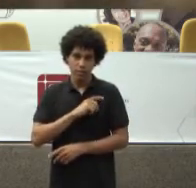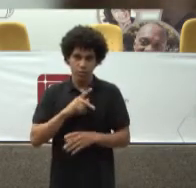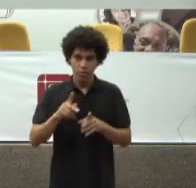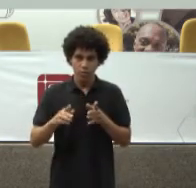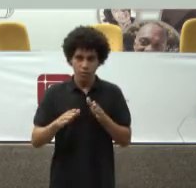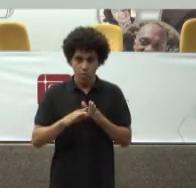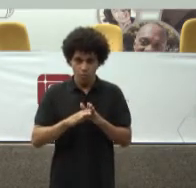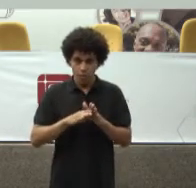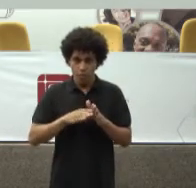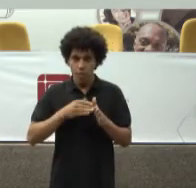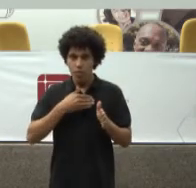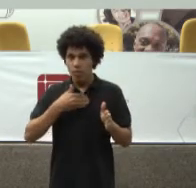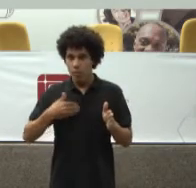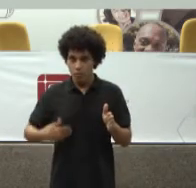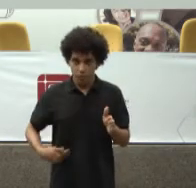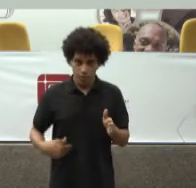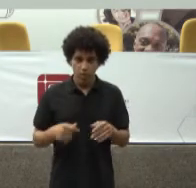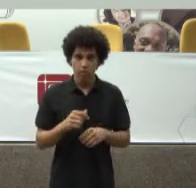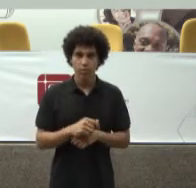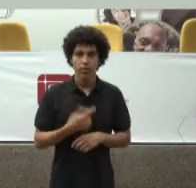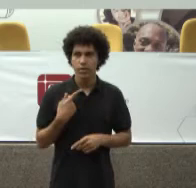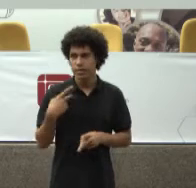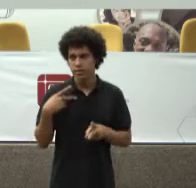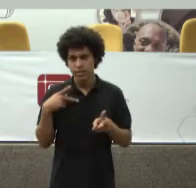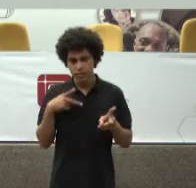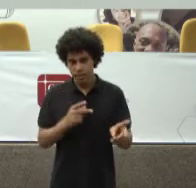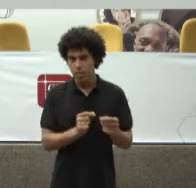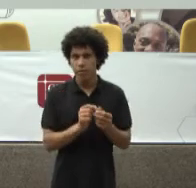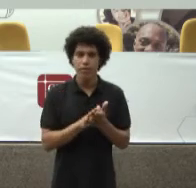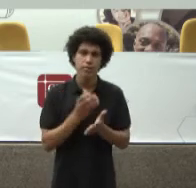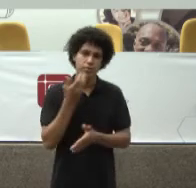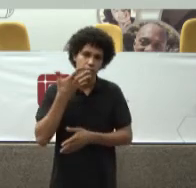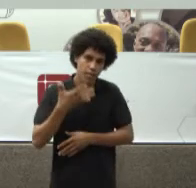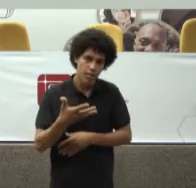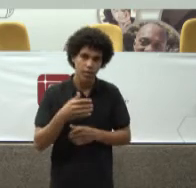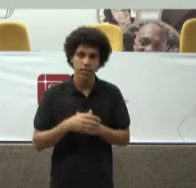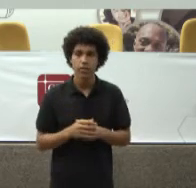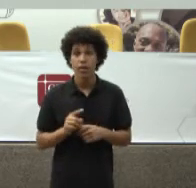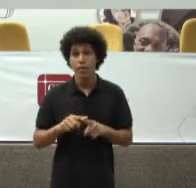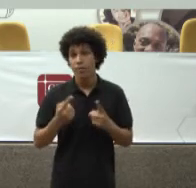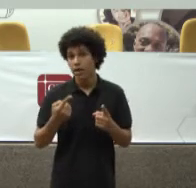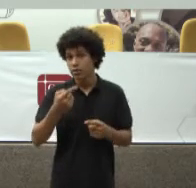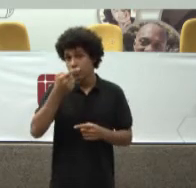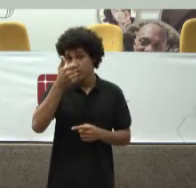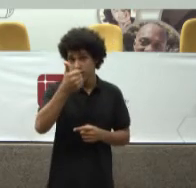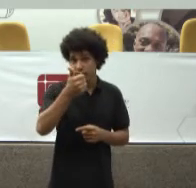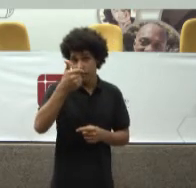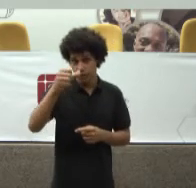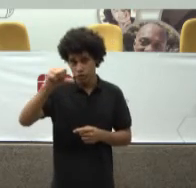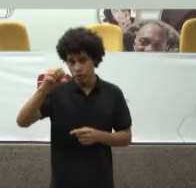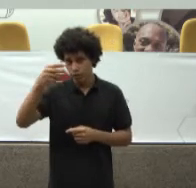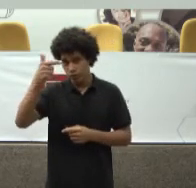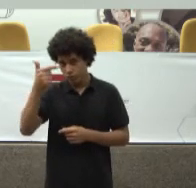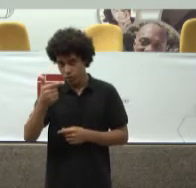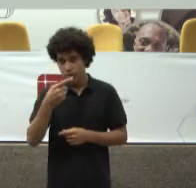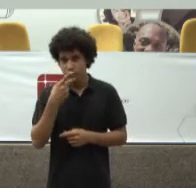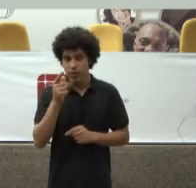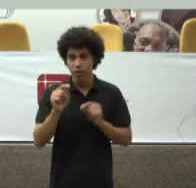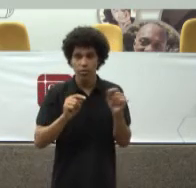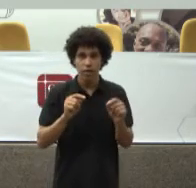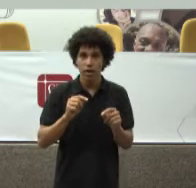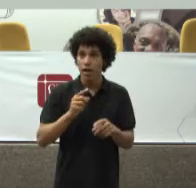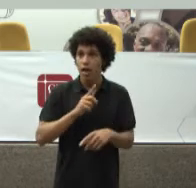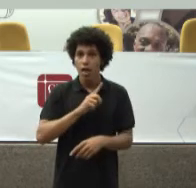Que nós sempre fizemos isso E fizemos bem Mas o 129 2 Fala da nossa atuação Não